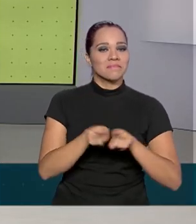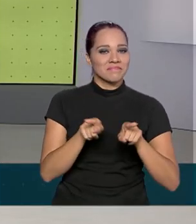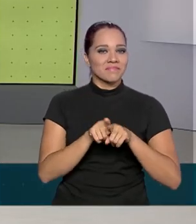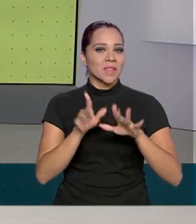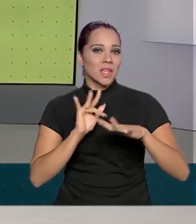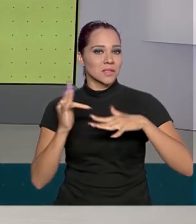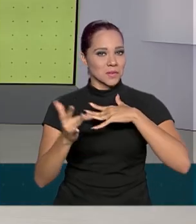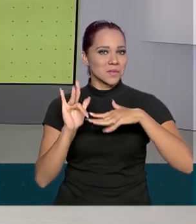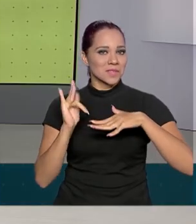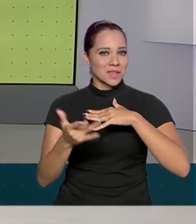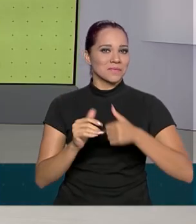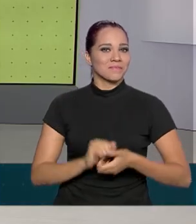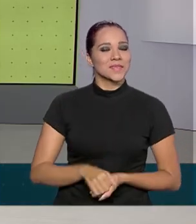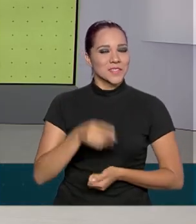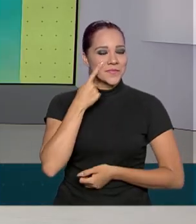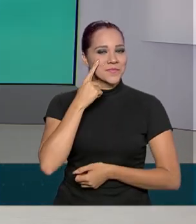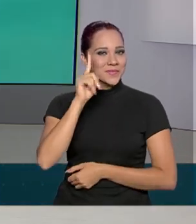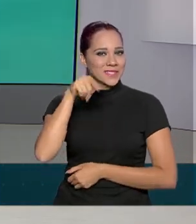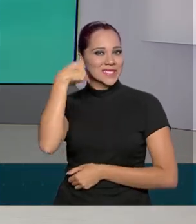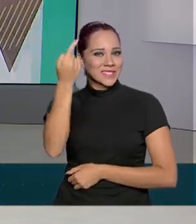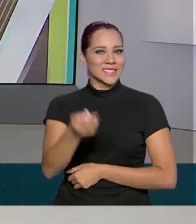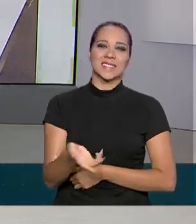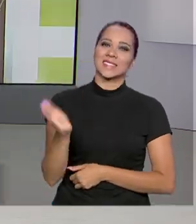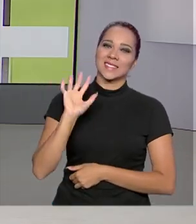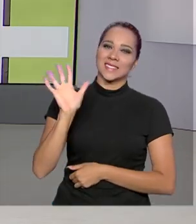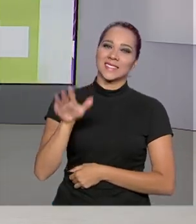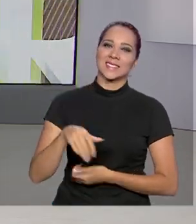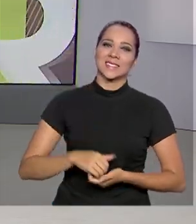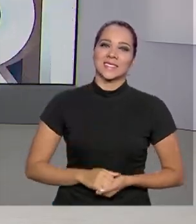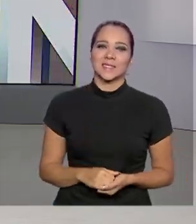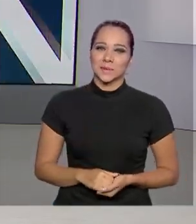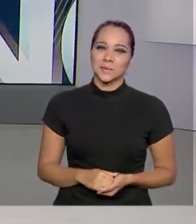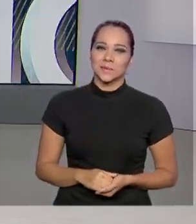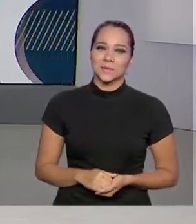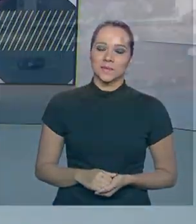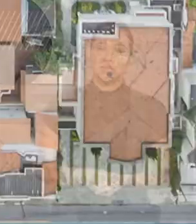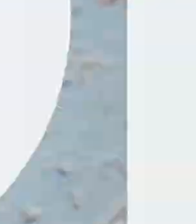pelas redes sociais. Nos vemos então na próxima edição. Até lá. Tchau.